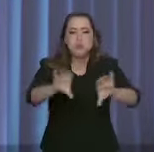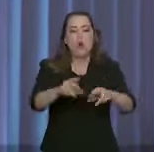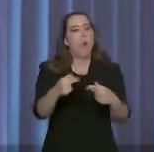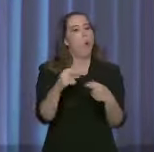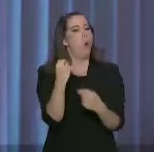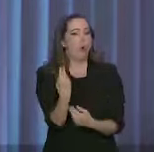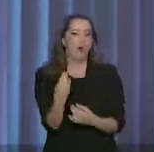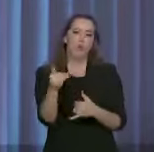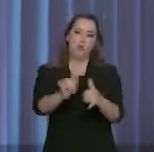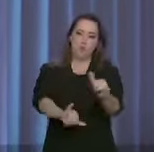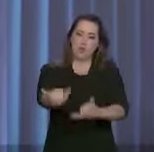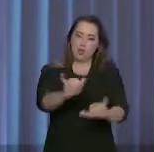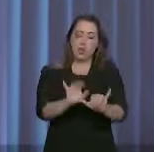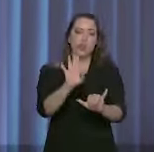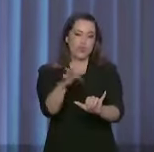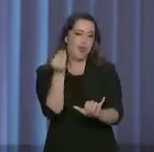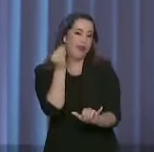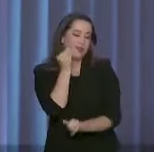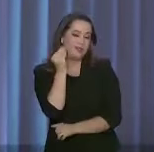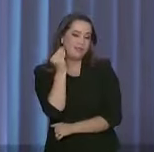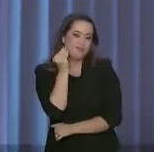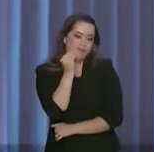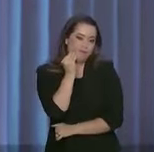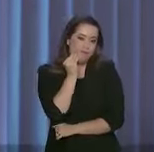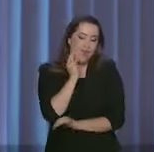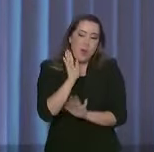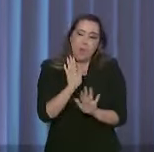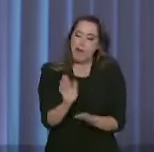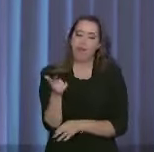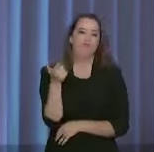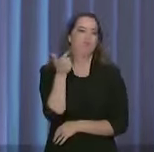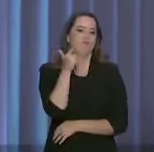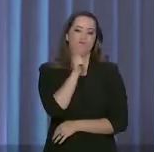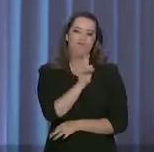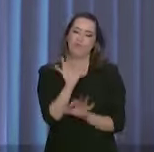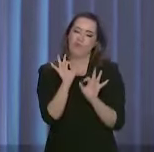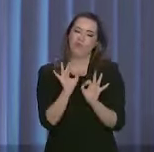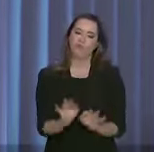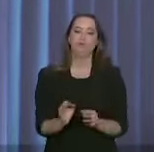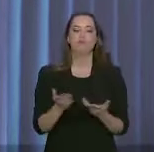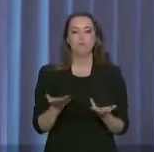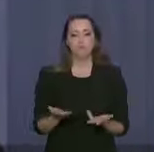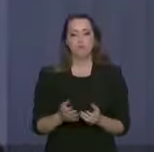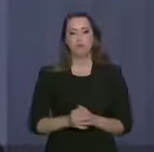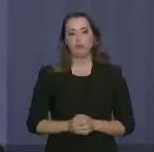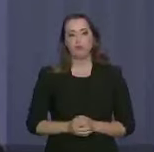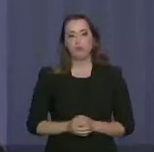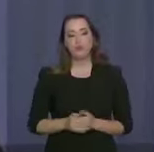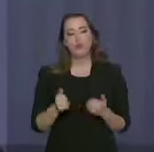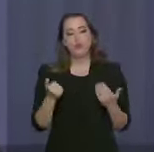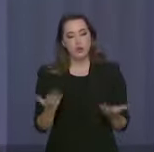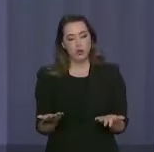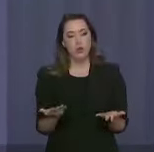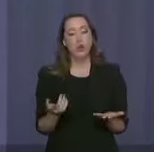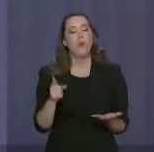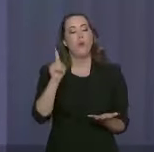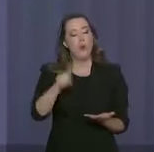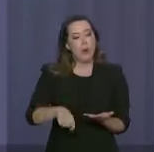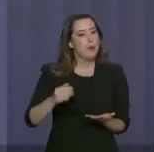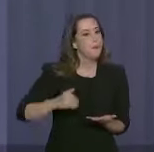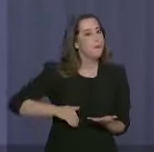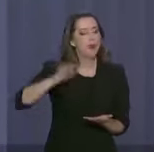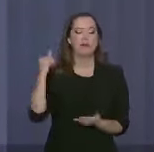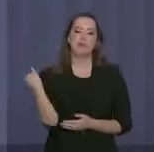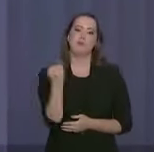produtos bioquímicos, foram experimentadas até o momento, mas sem que obtivessem os resultados pretendidos. Desse modo, torna-se ainda